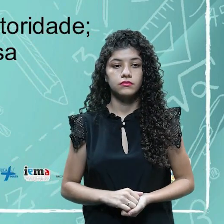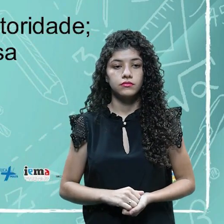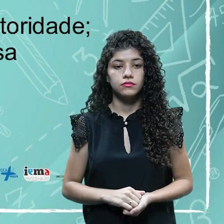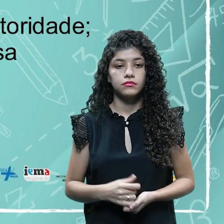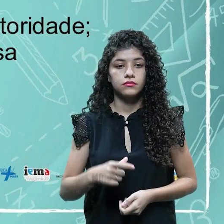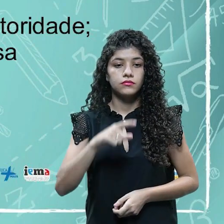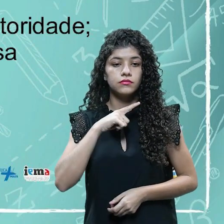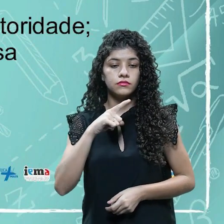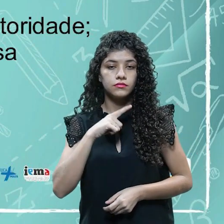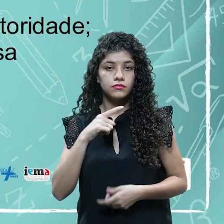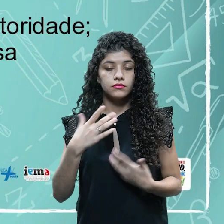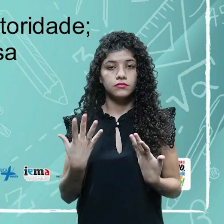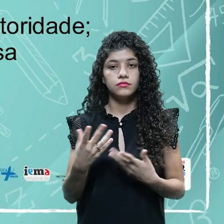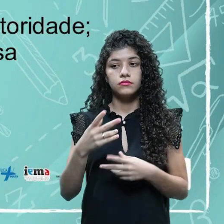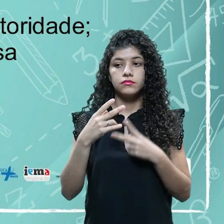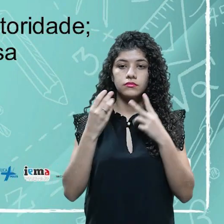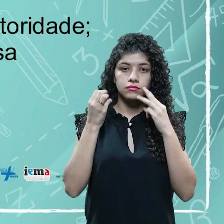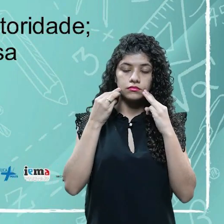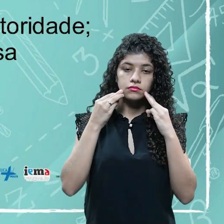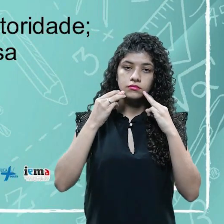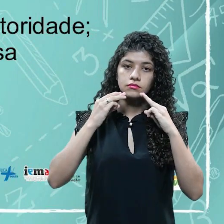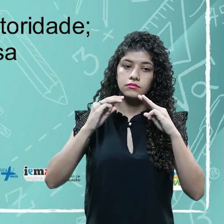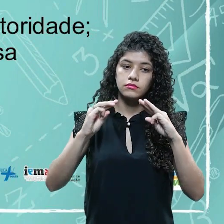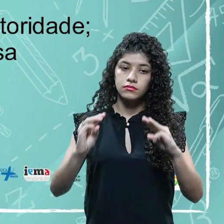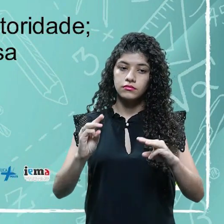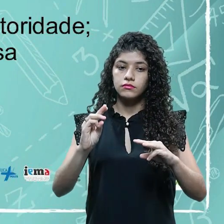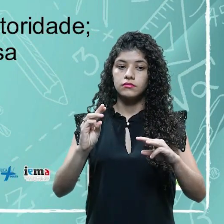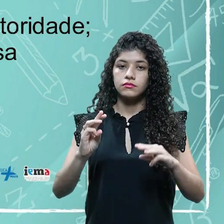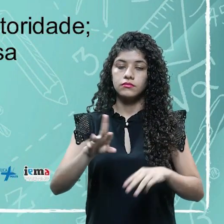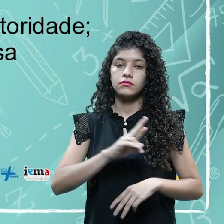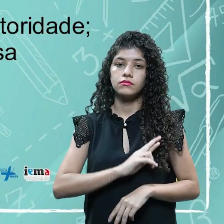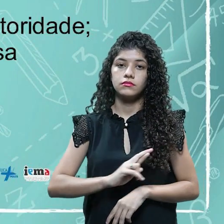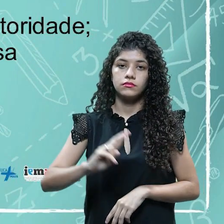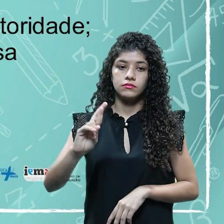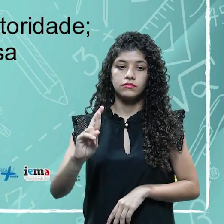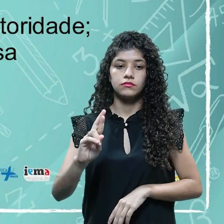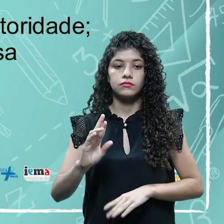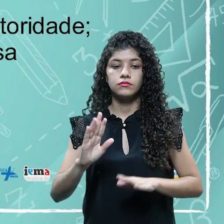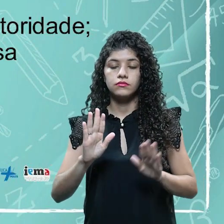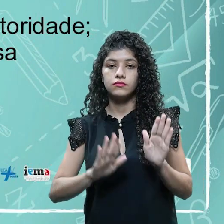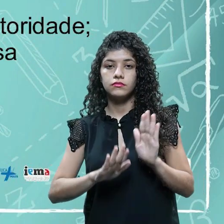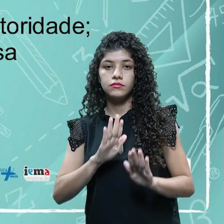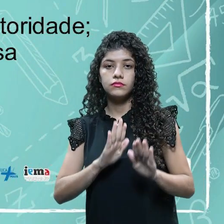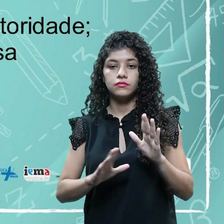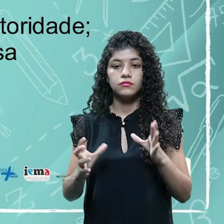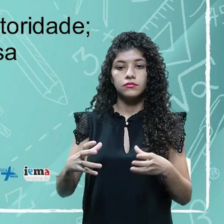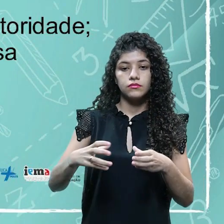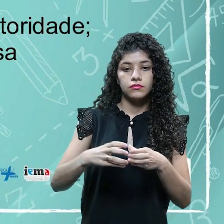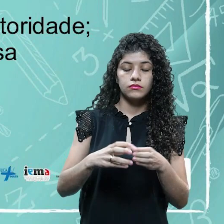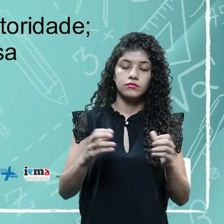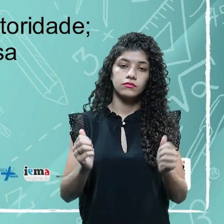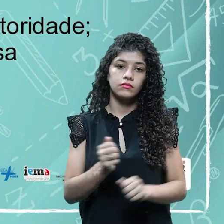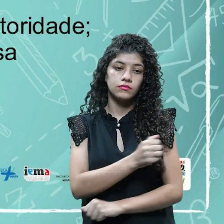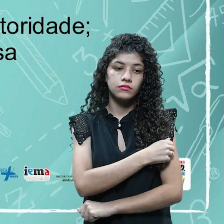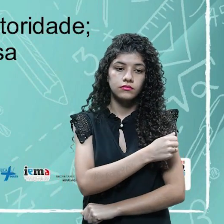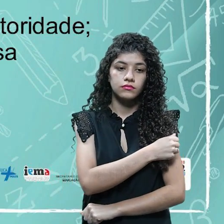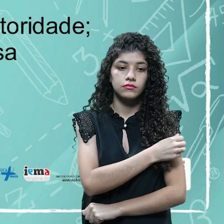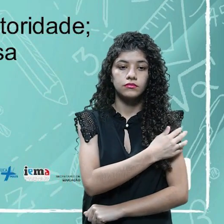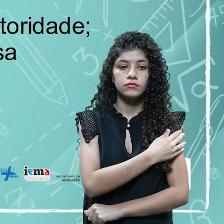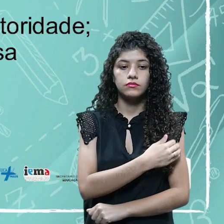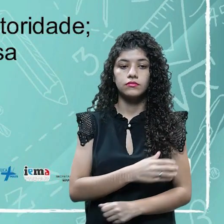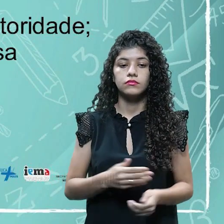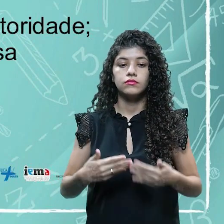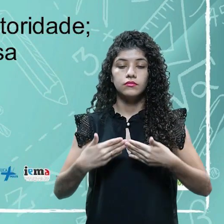Se vai ter mensagem religiosa, porque é opcional, Vai depender do grupo de alunos, se eles entrarem em consenso.